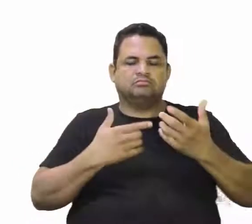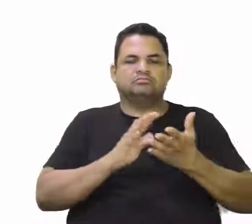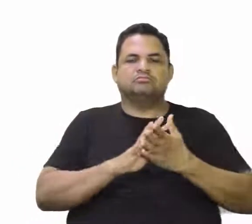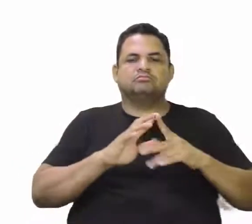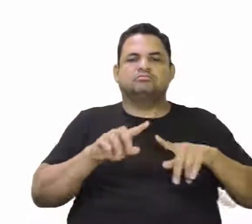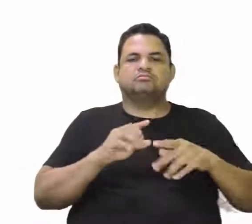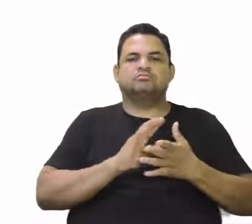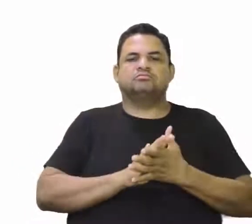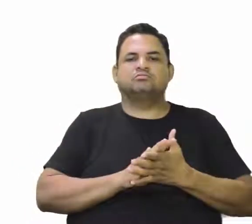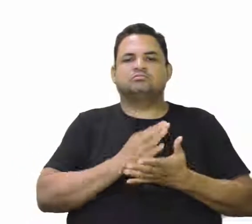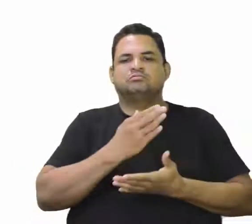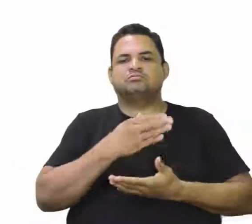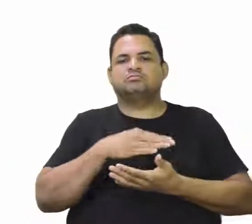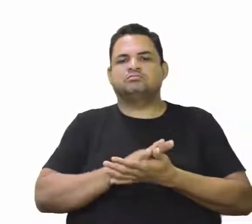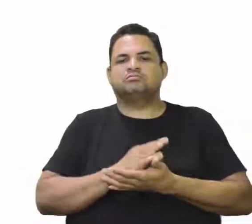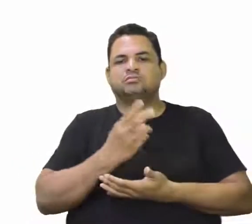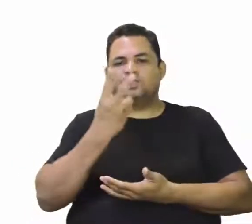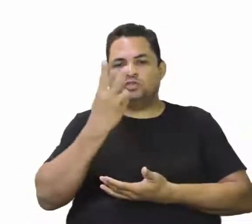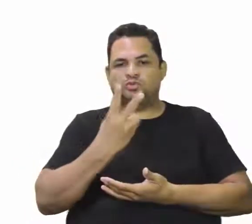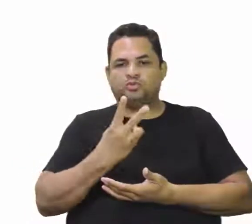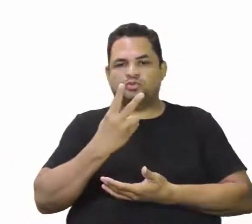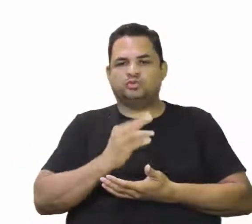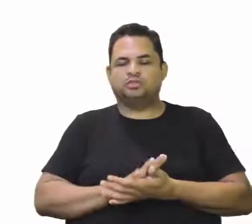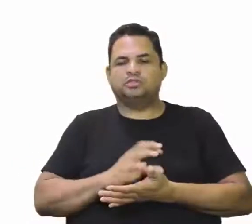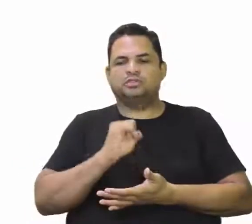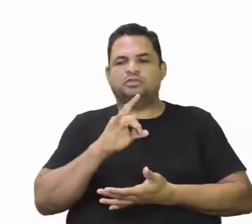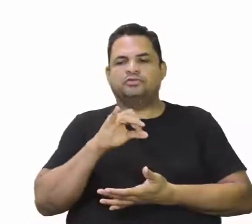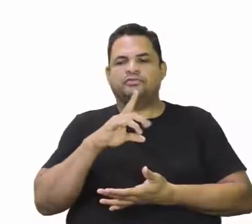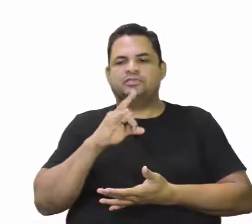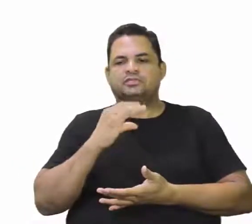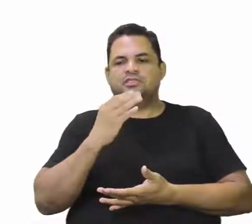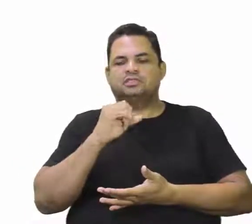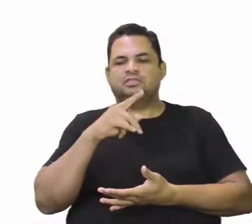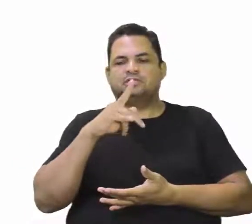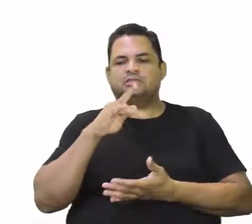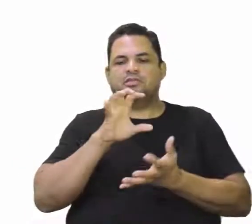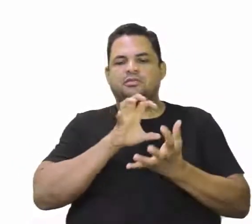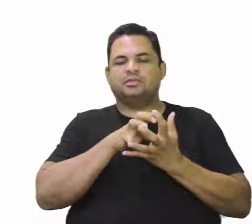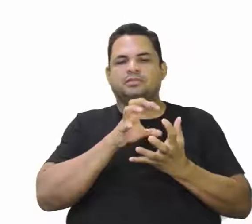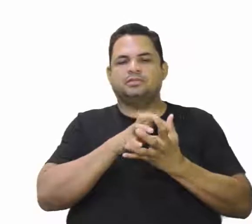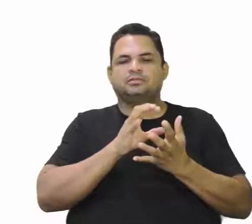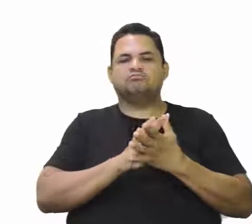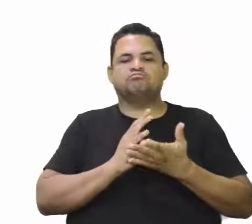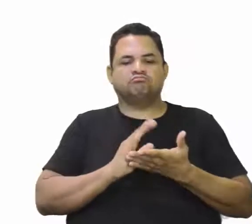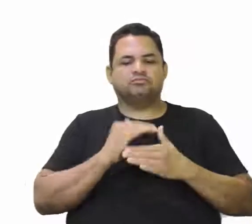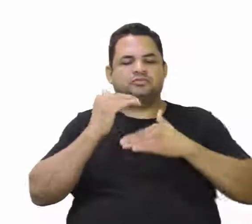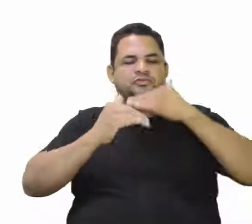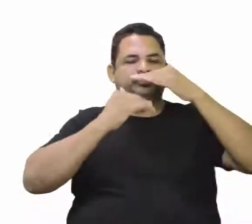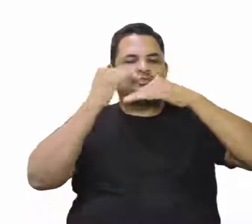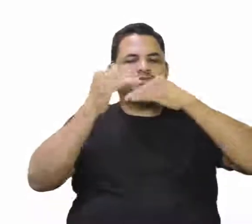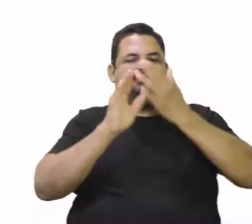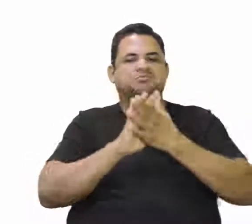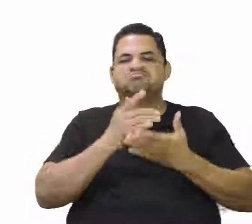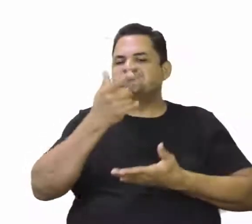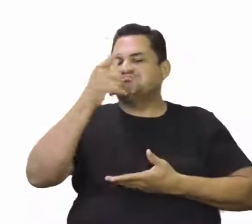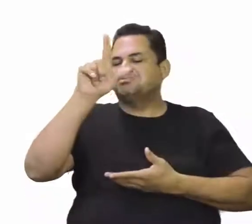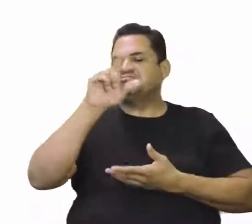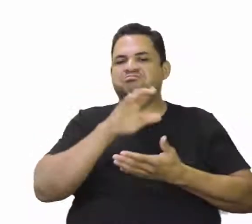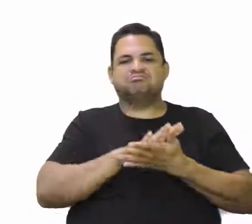São Vicente e Pernambuco vão prosperar. O restante